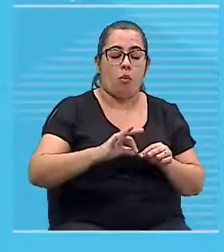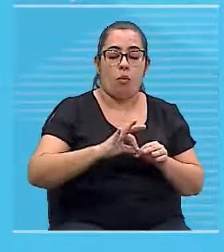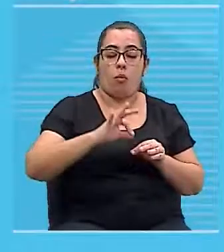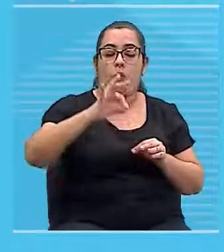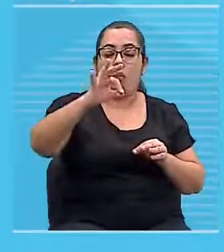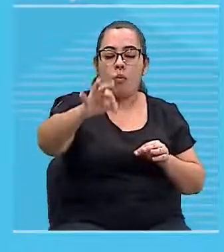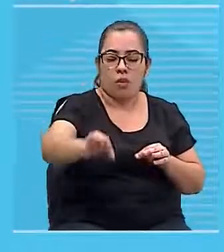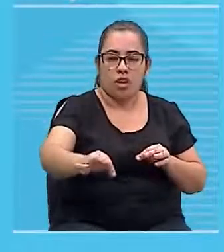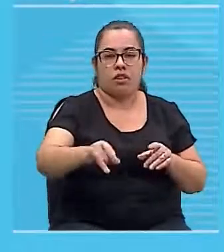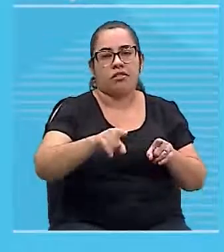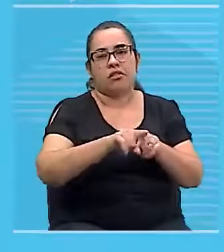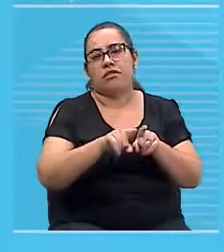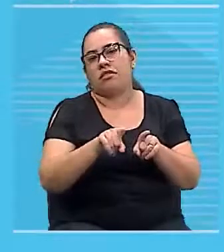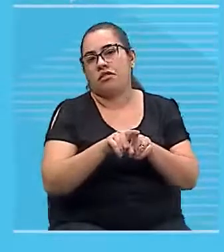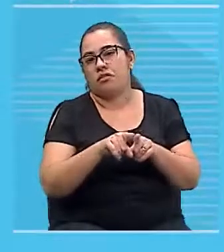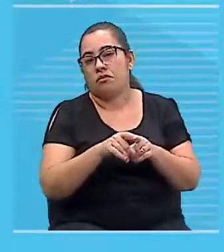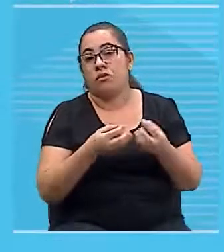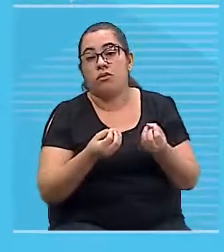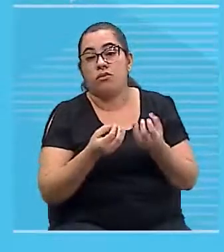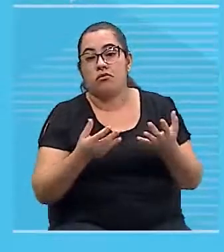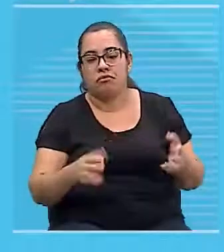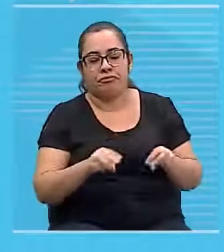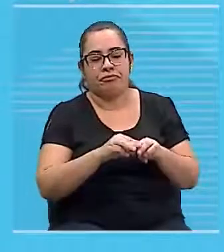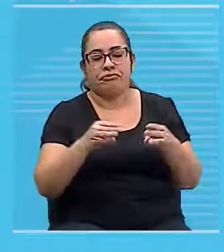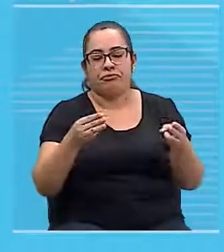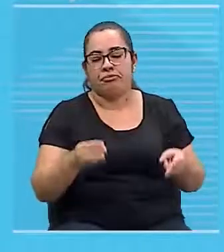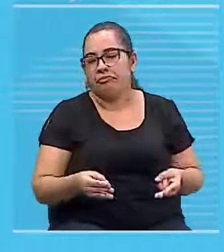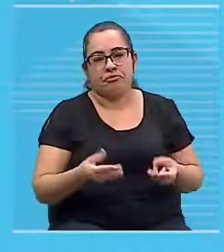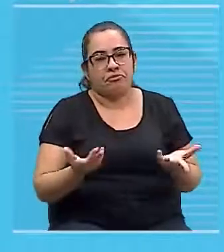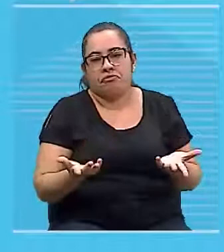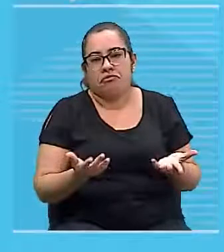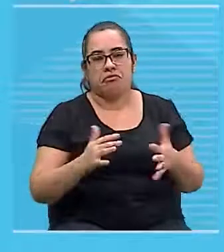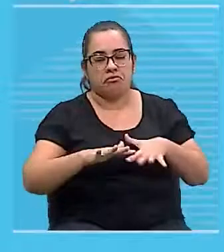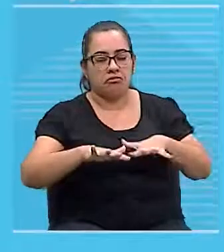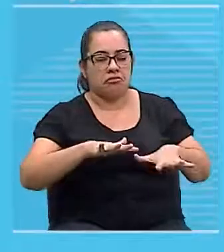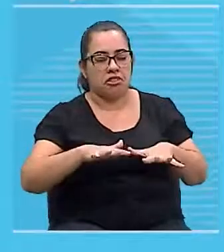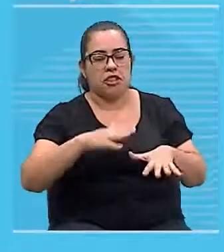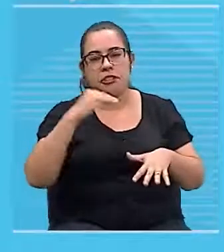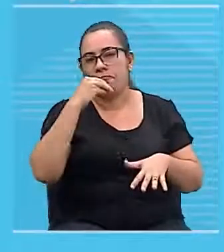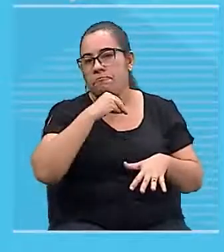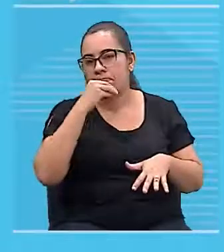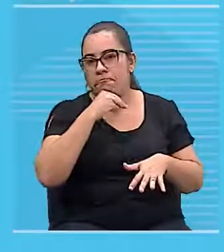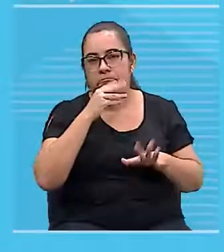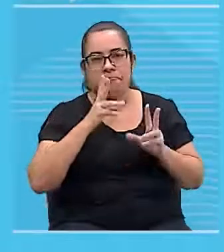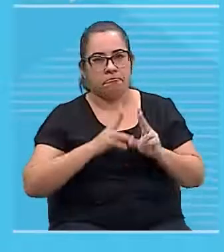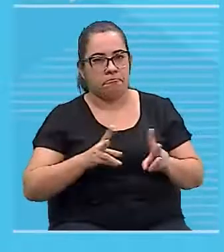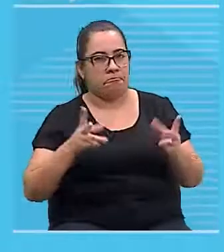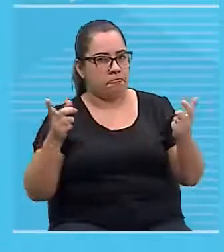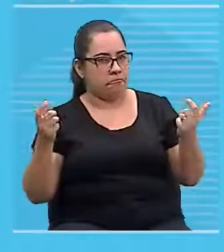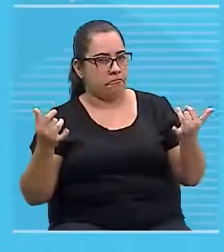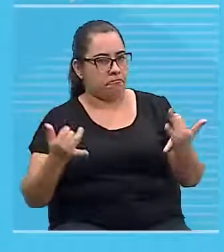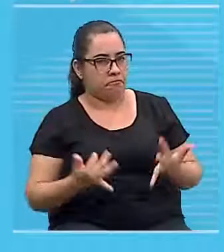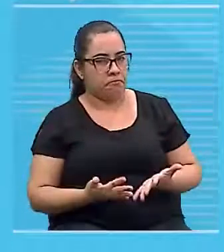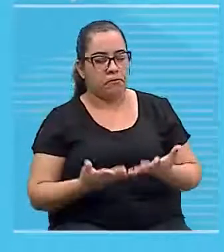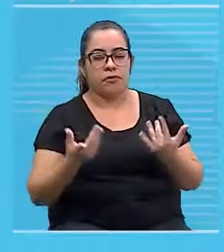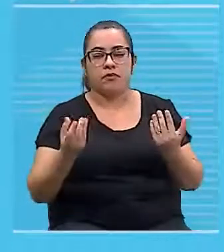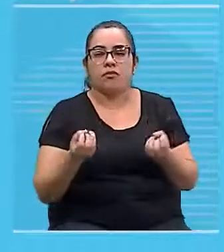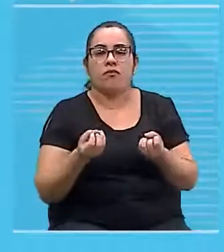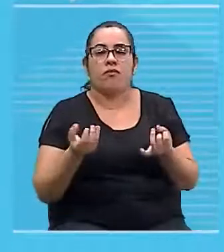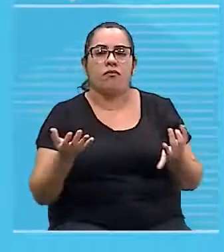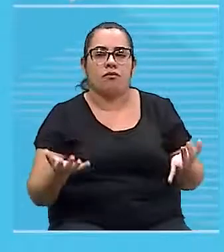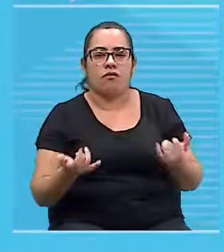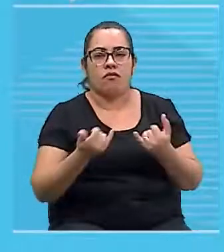menor também será a atuação do campo magnético. Eu falo isso sempre, o fio